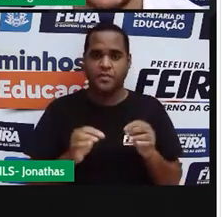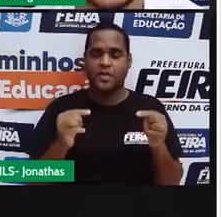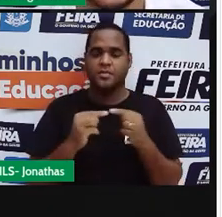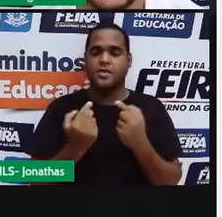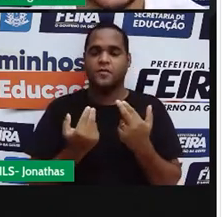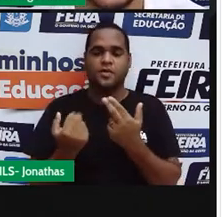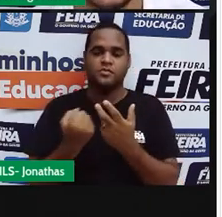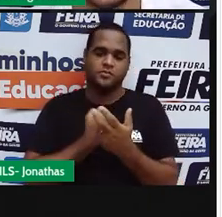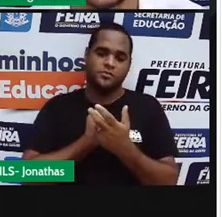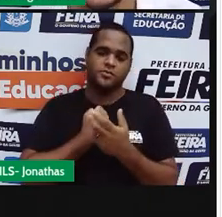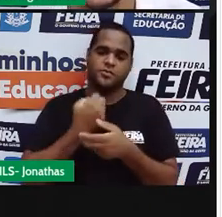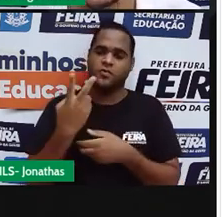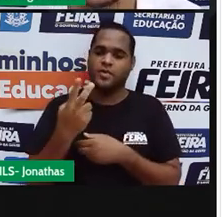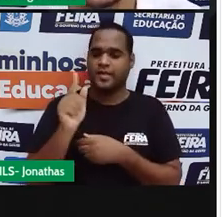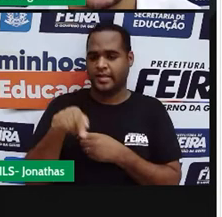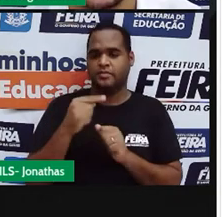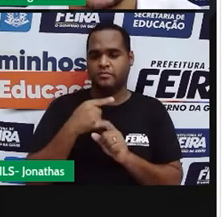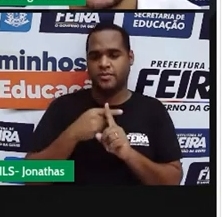igual a 2 positivo.